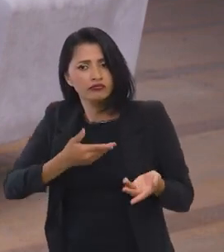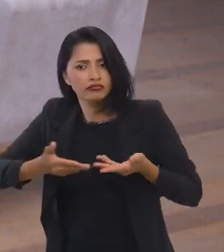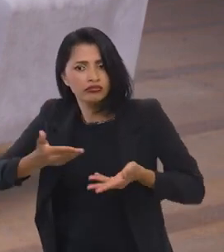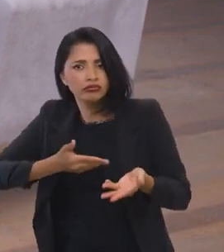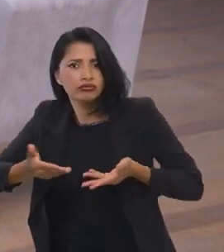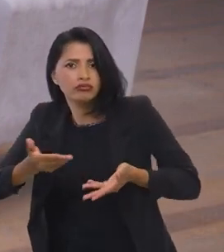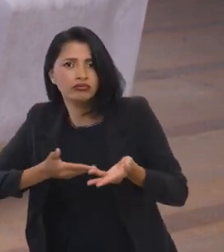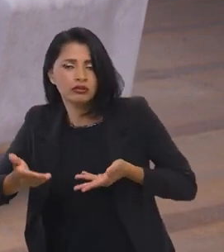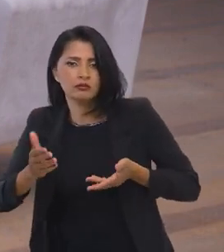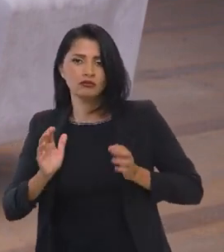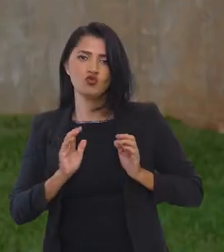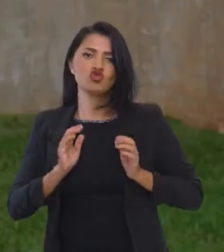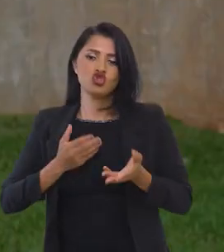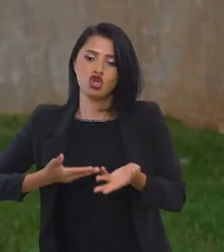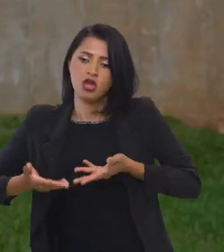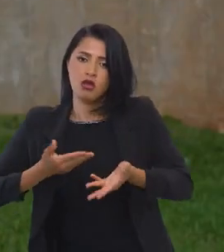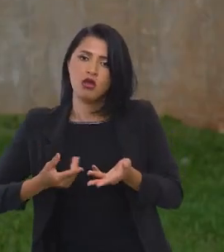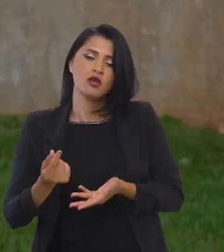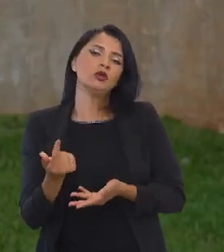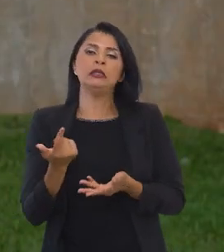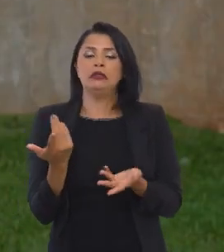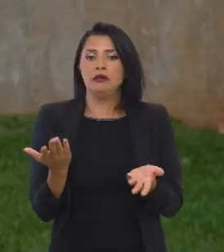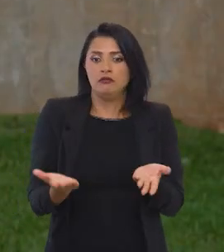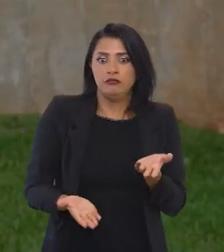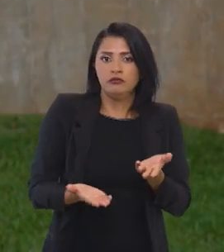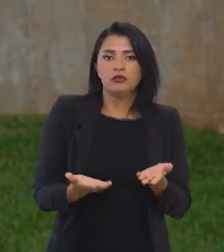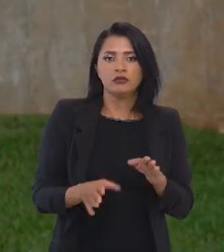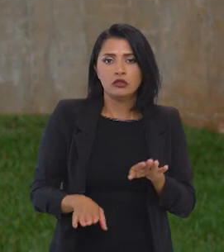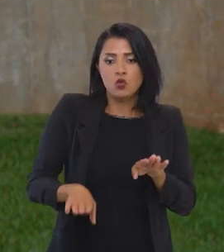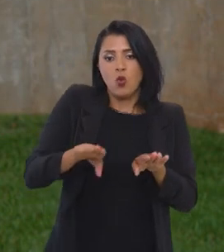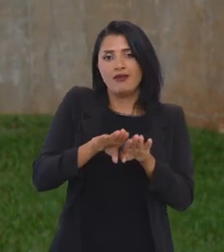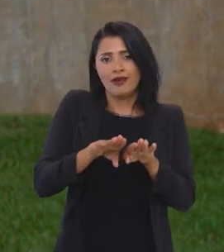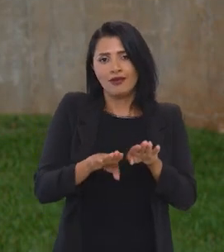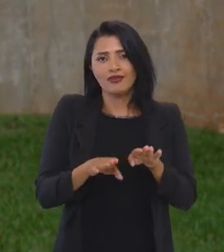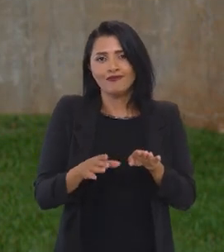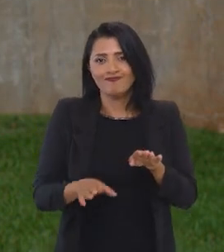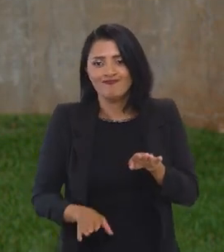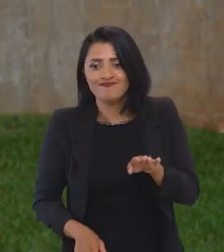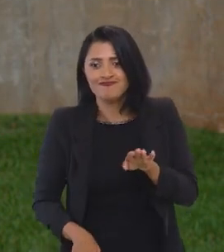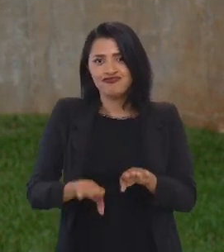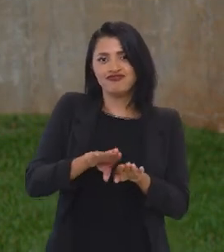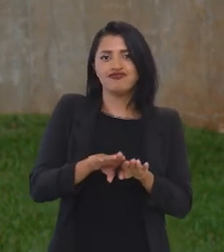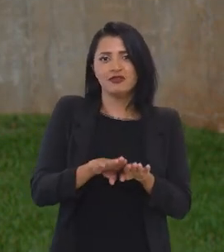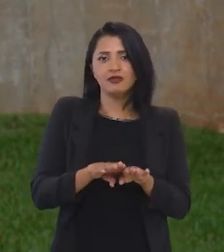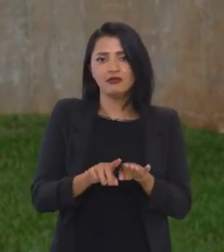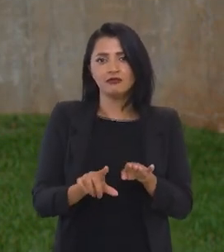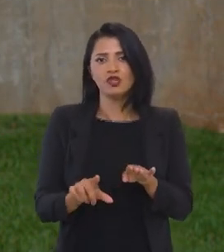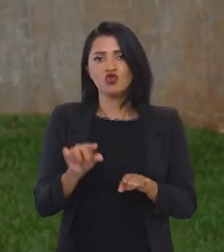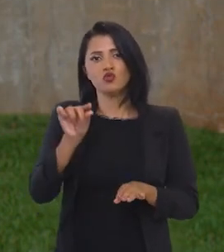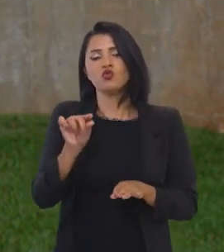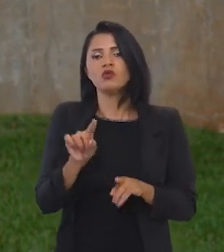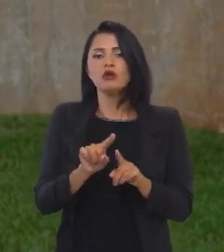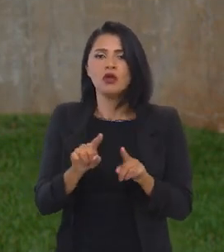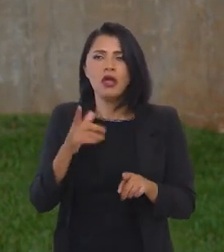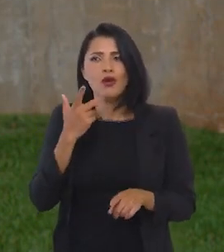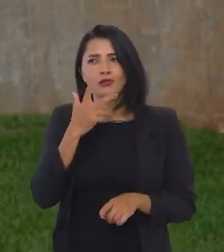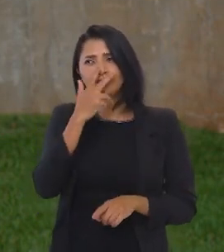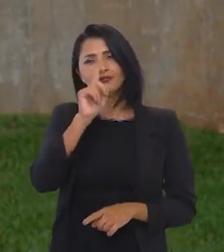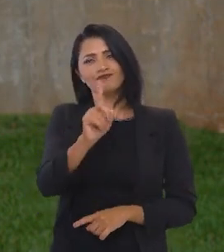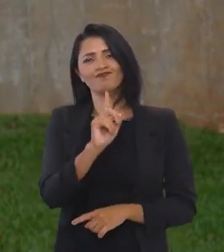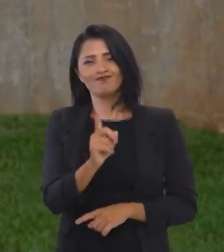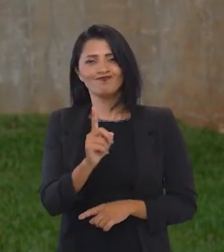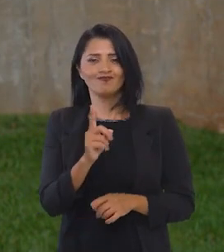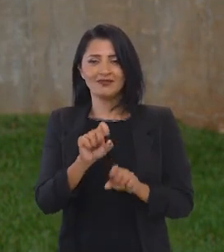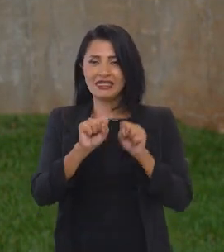circulação da riqueza, diminuir as desigualdades. Não acho, Paulo, que